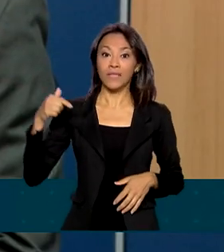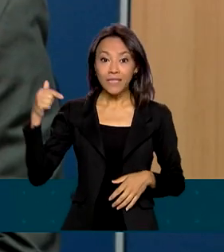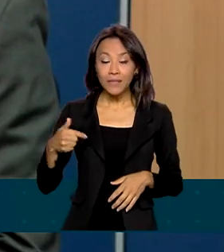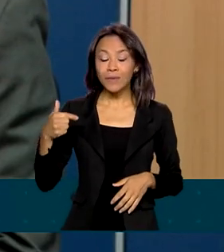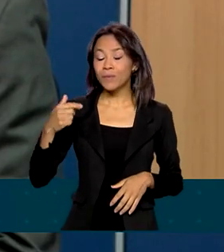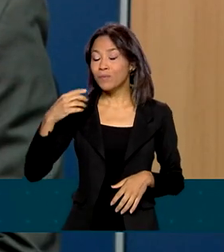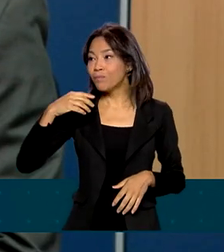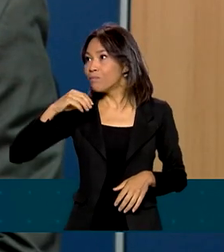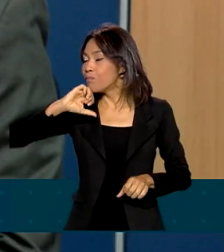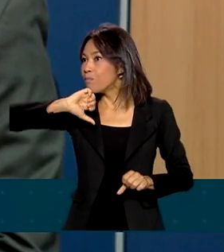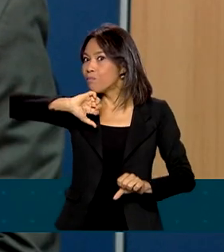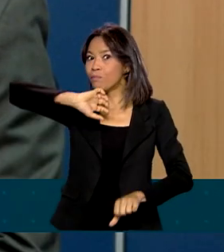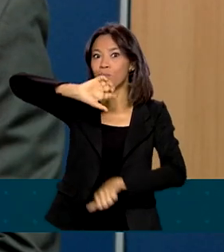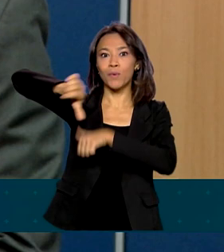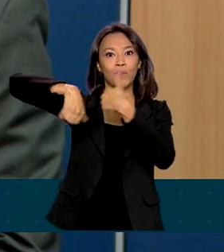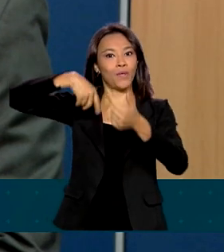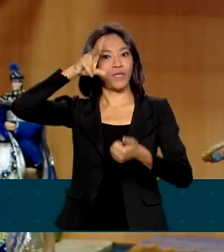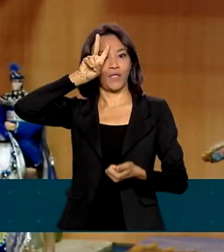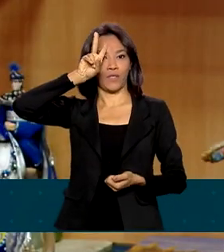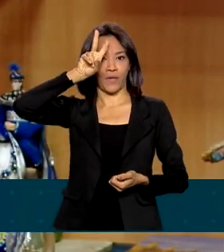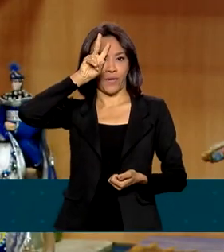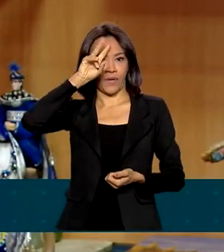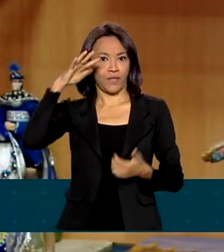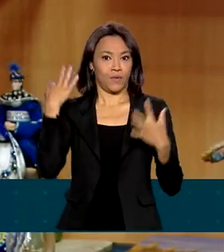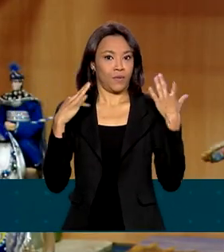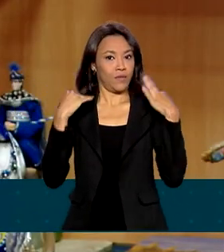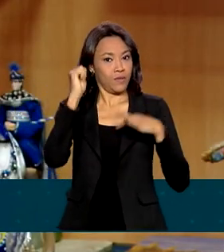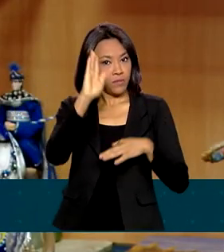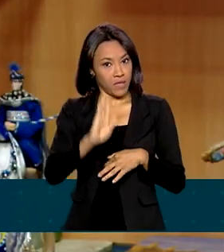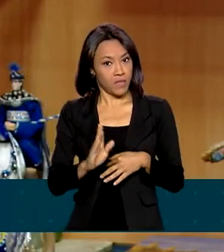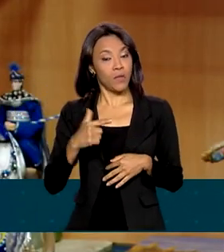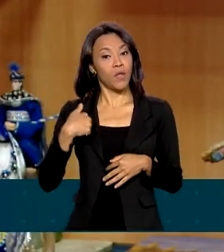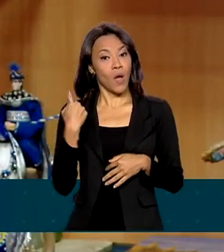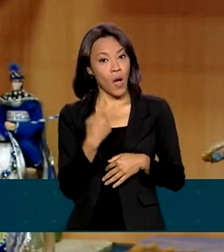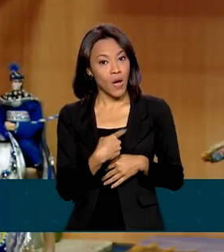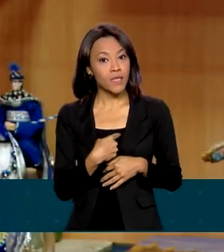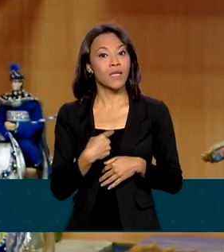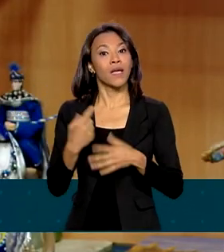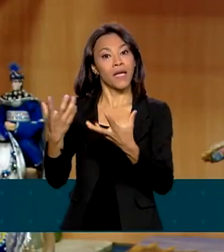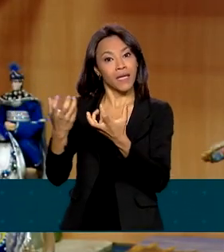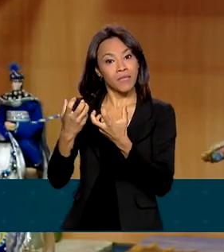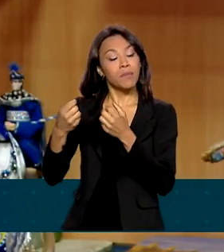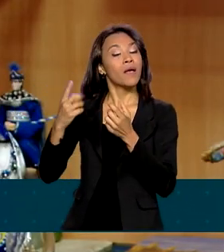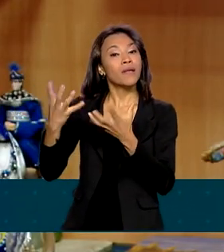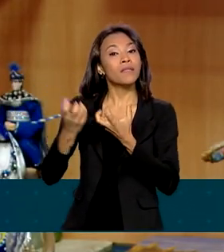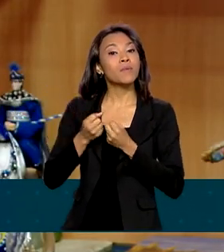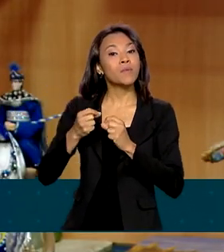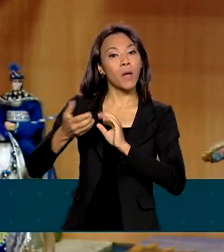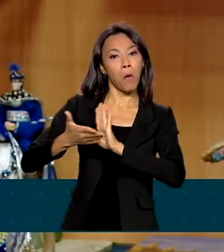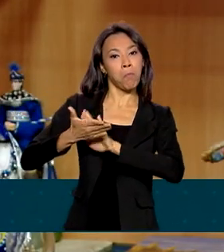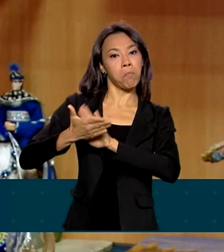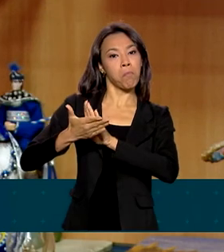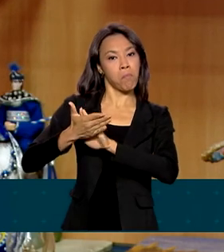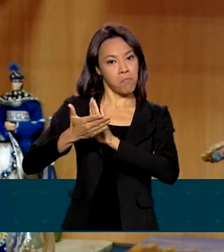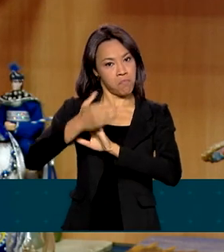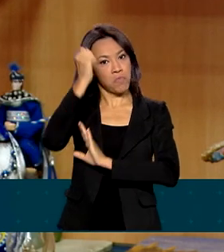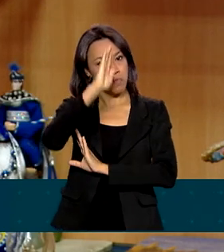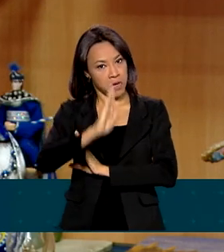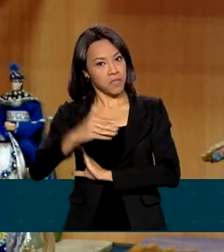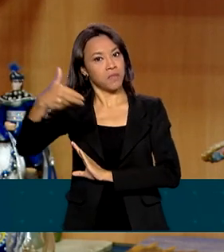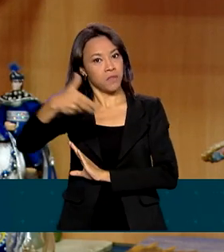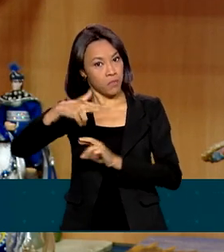história do turismo no Brasil. Inclusive recebemos moção de aplauso da Organização Mundial do Turismo por isso daí.